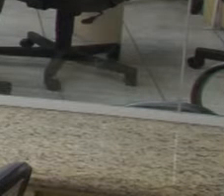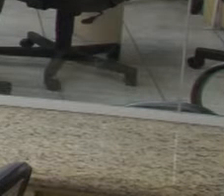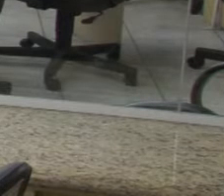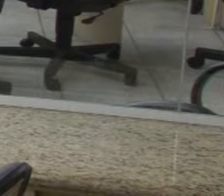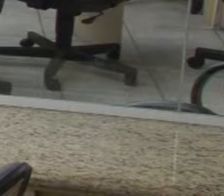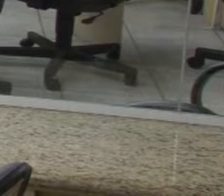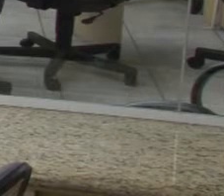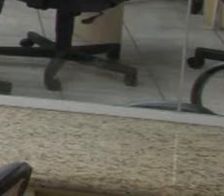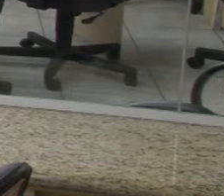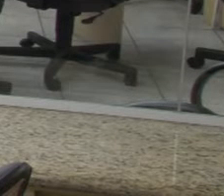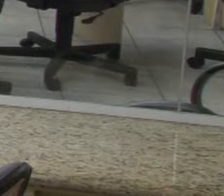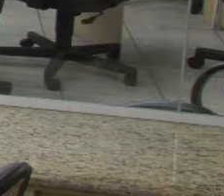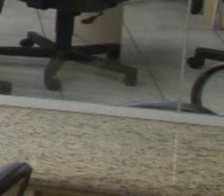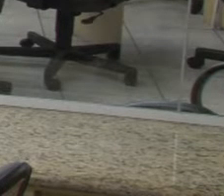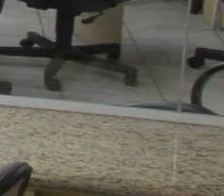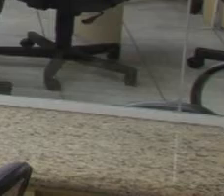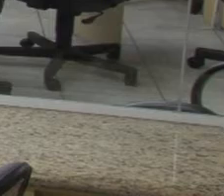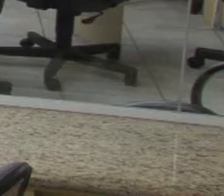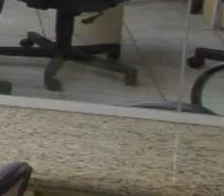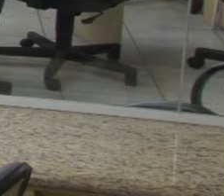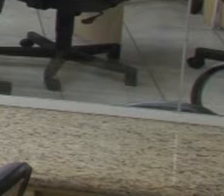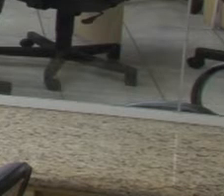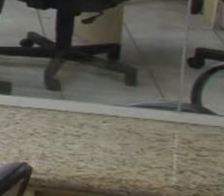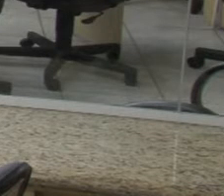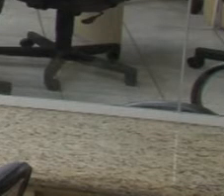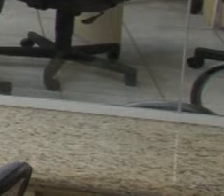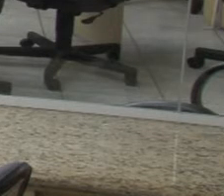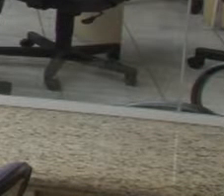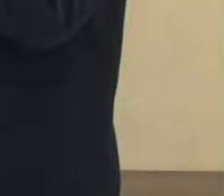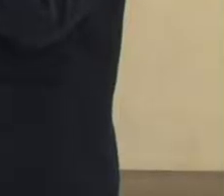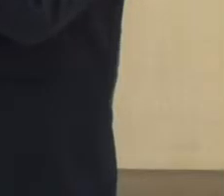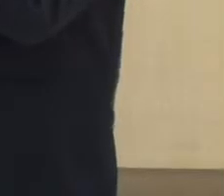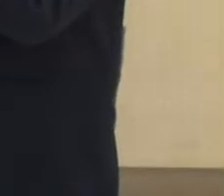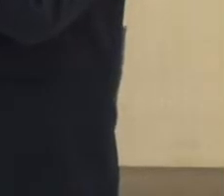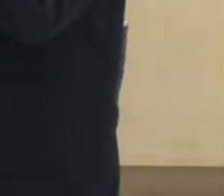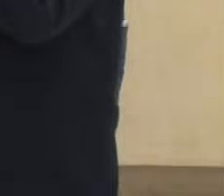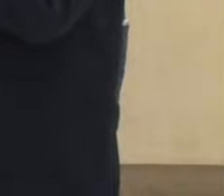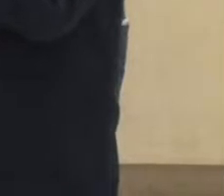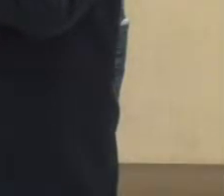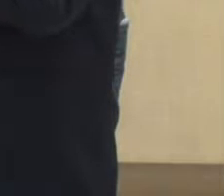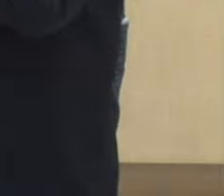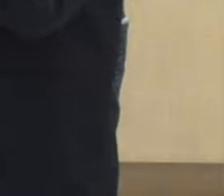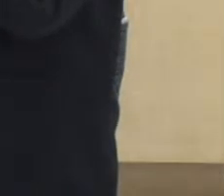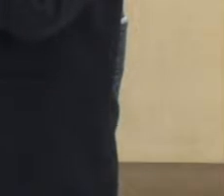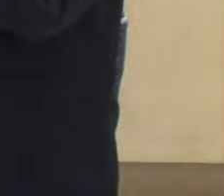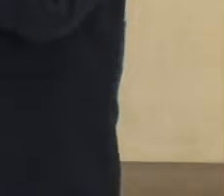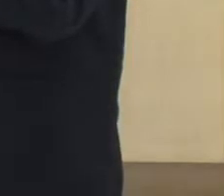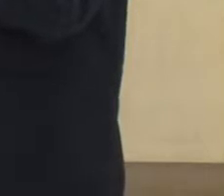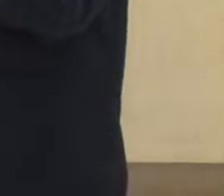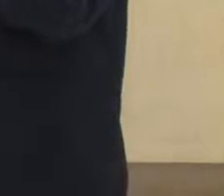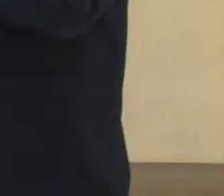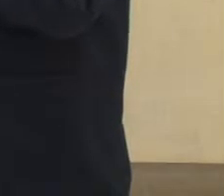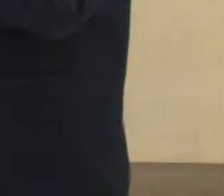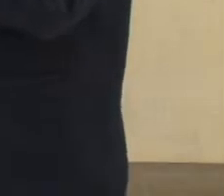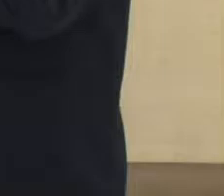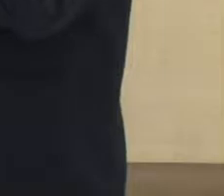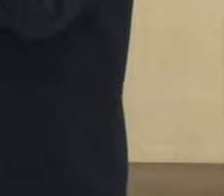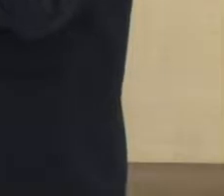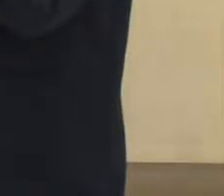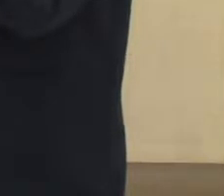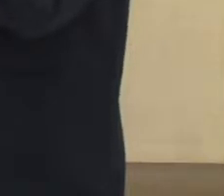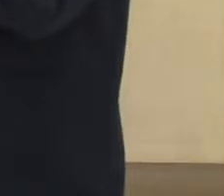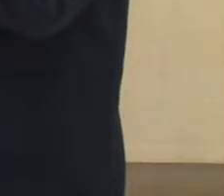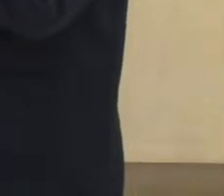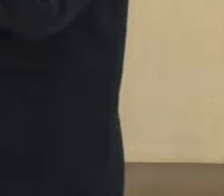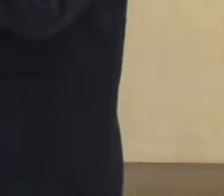Quero parabenizar o triatleta, seus familiares, ao doutor Mello, que fez essa moção. E eu passo